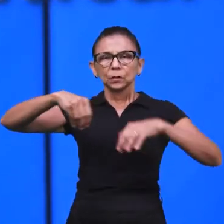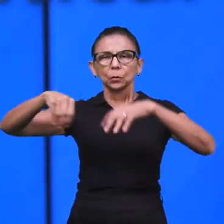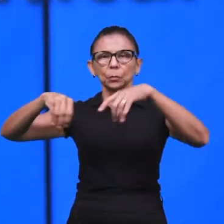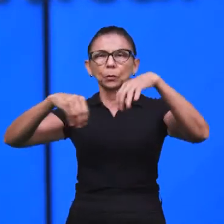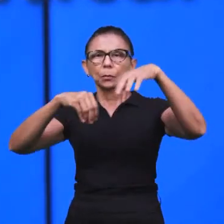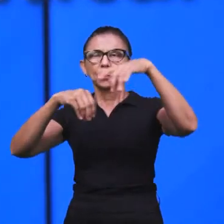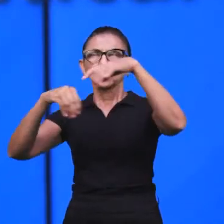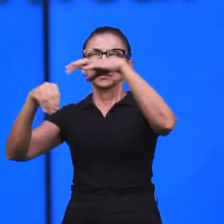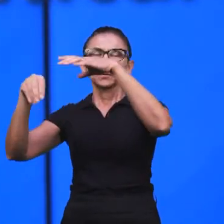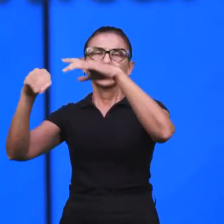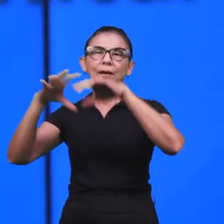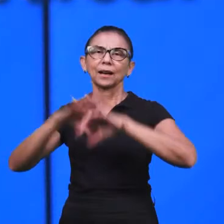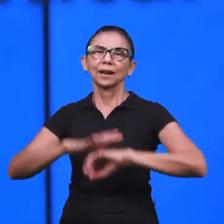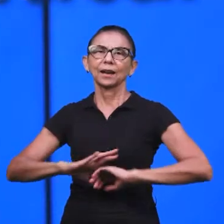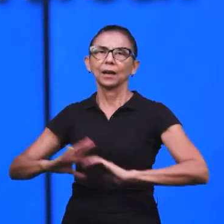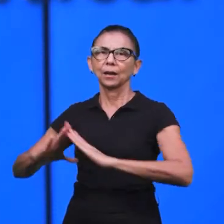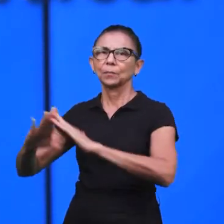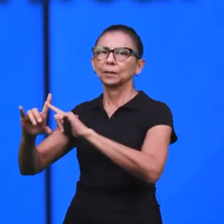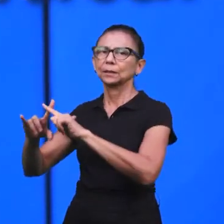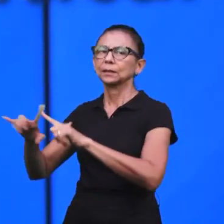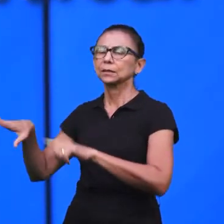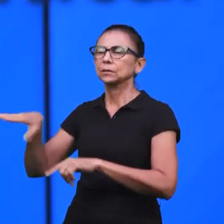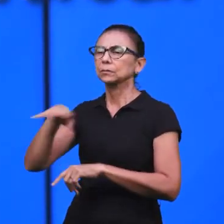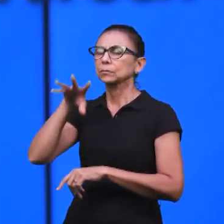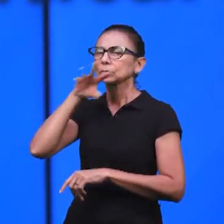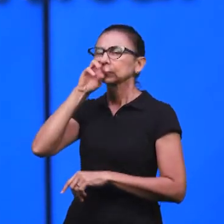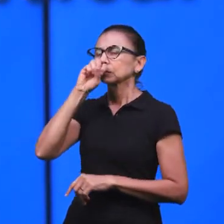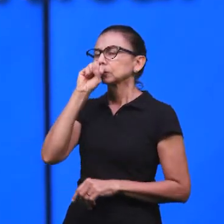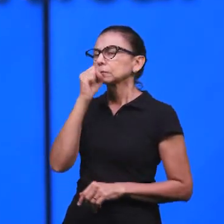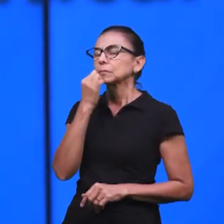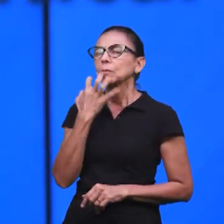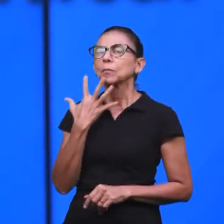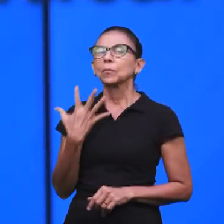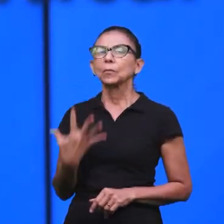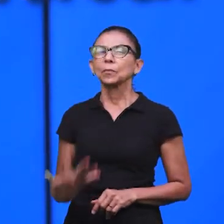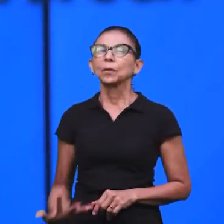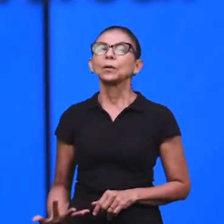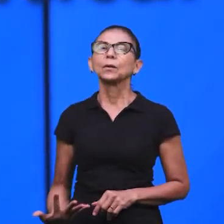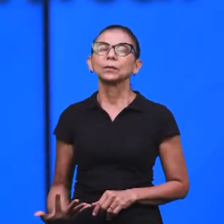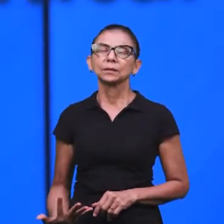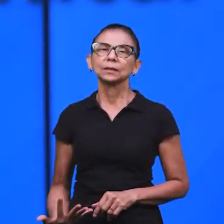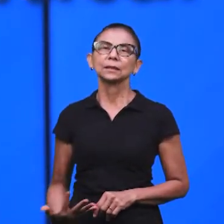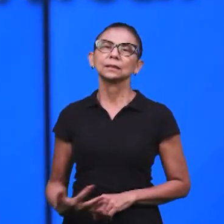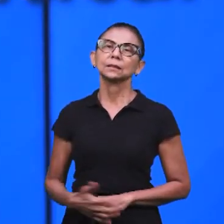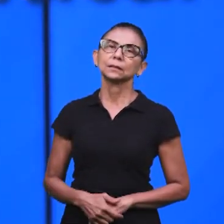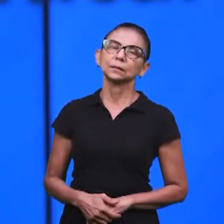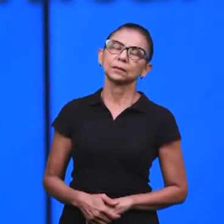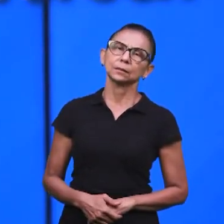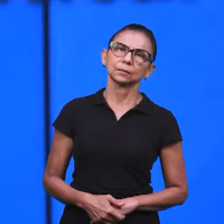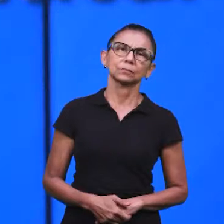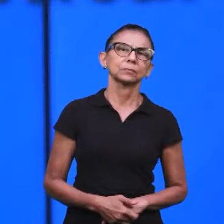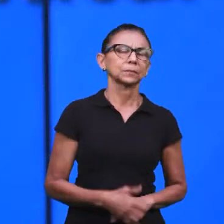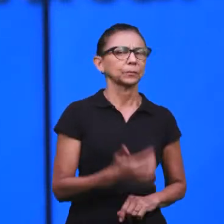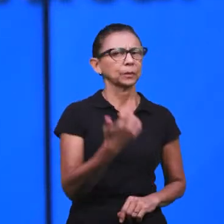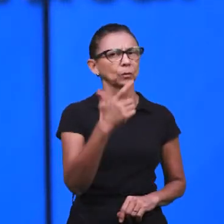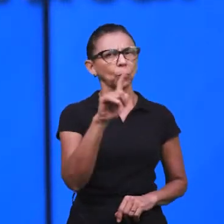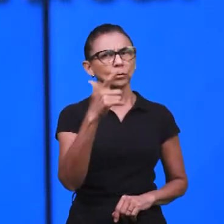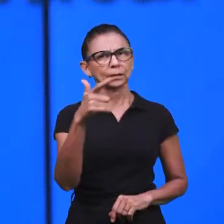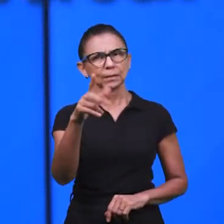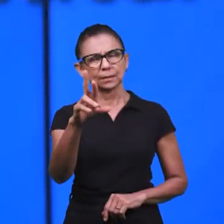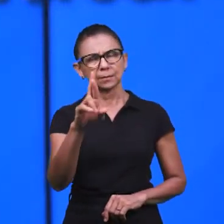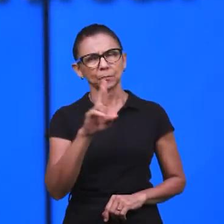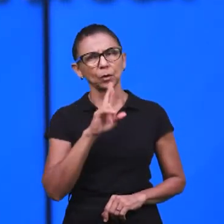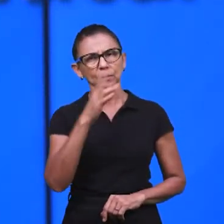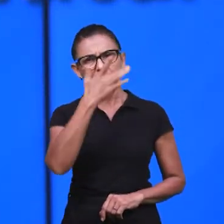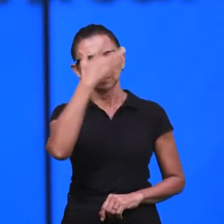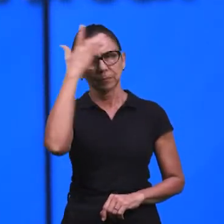oração. Então, uma igreja que vai subir perfumada de incenso, né? E não só essa característica, naturalmente, outros